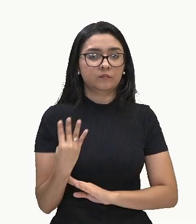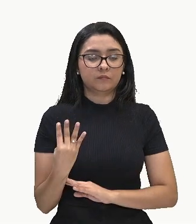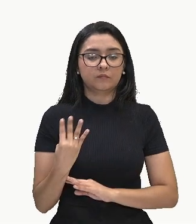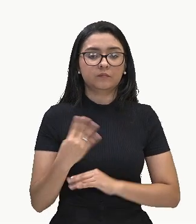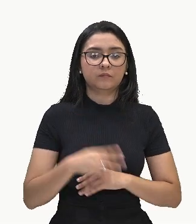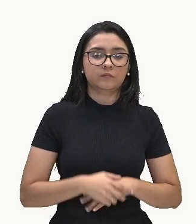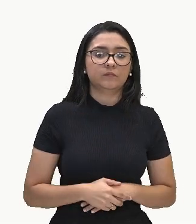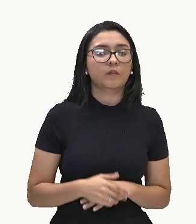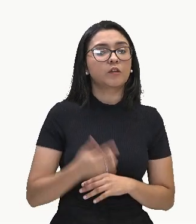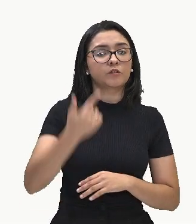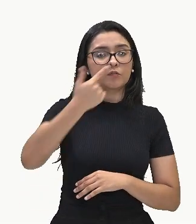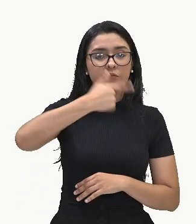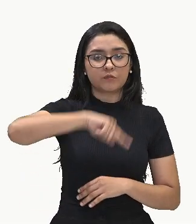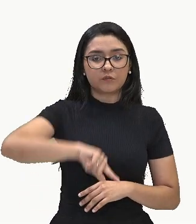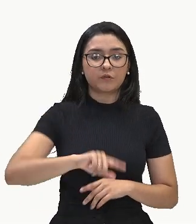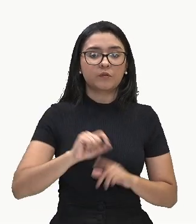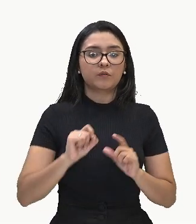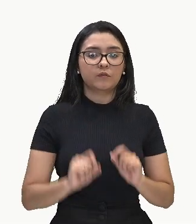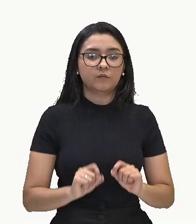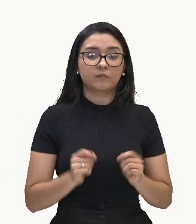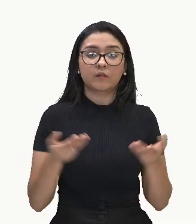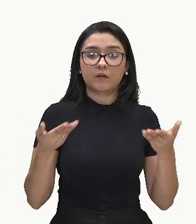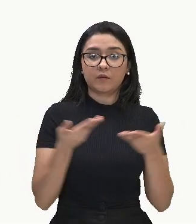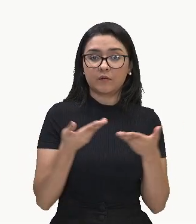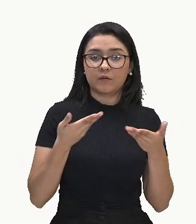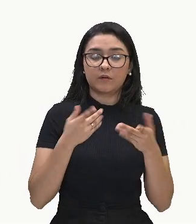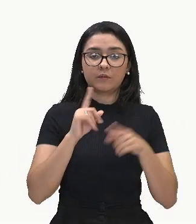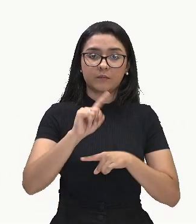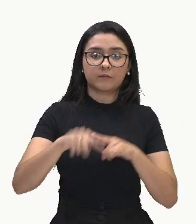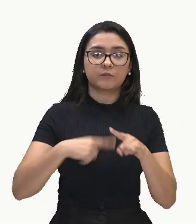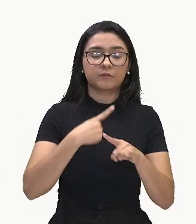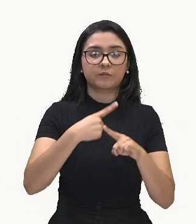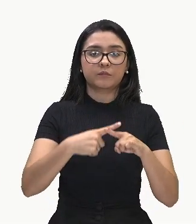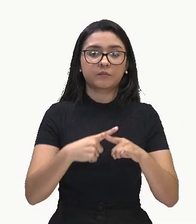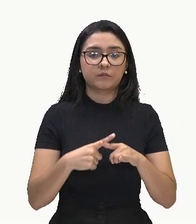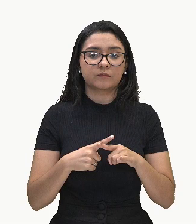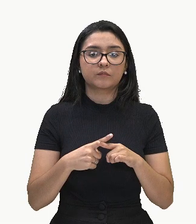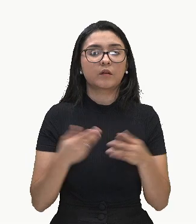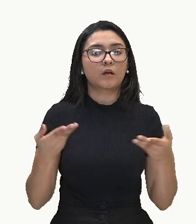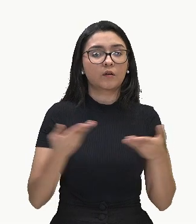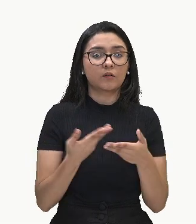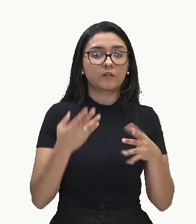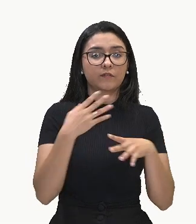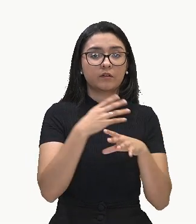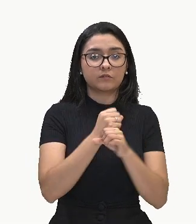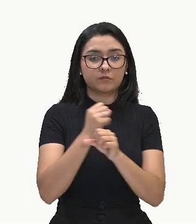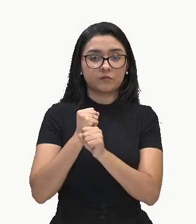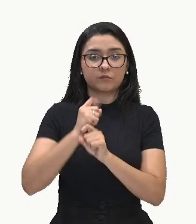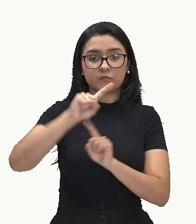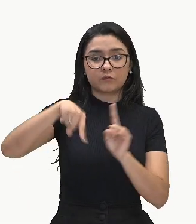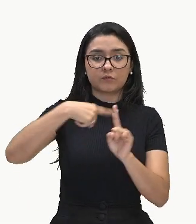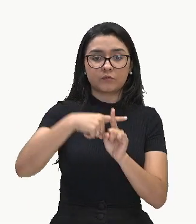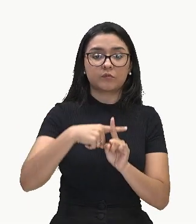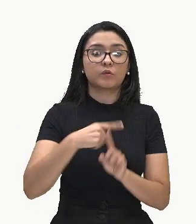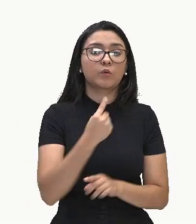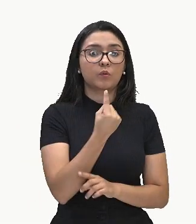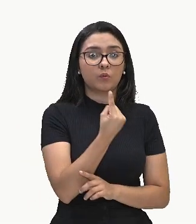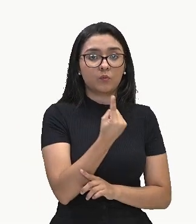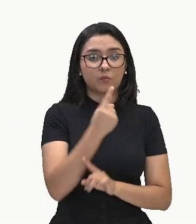Repete a base e, como agora é uma multiplicação, eu vou somar os expoentes. 1 mais 2,